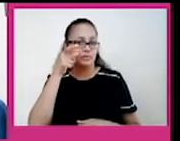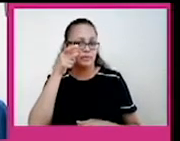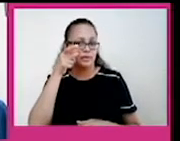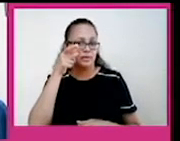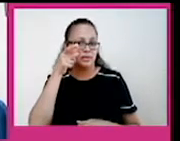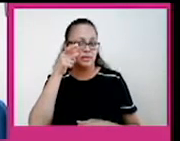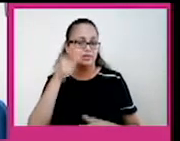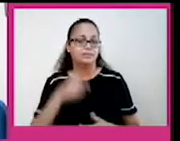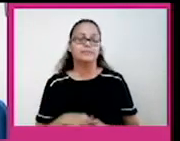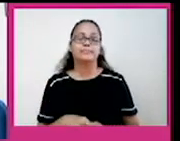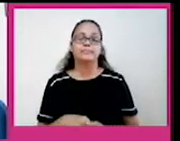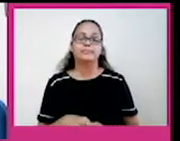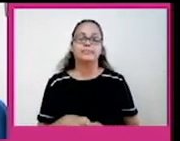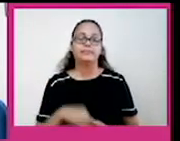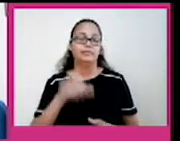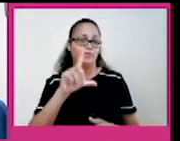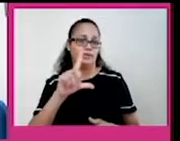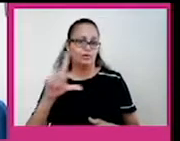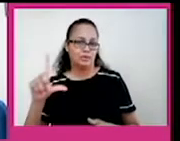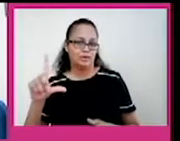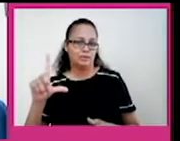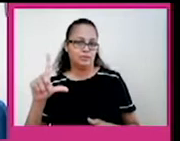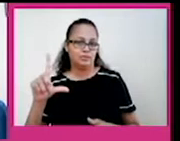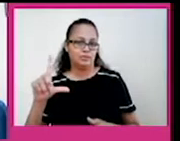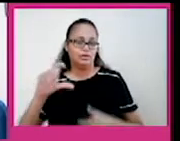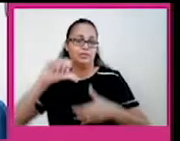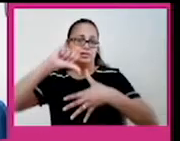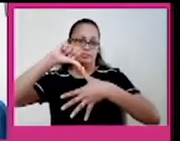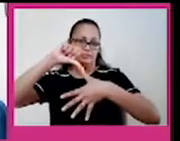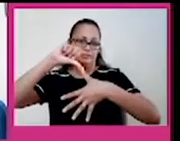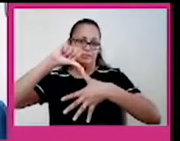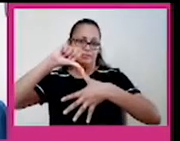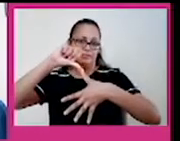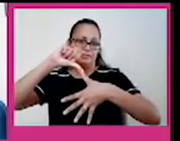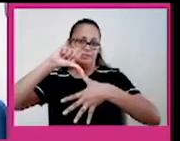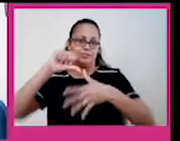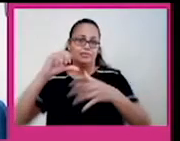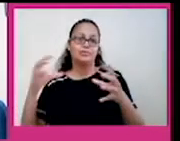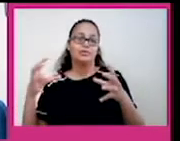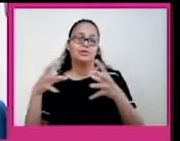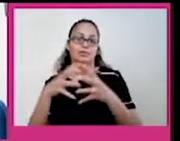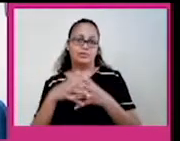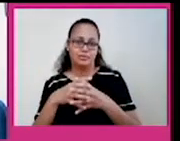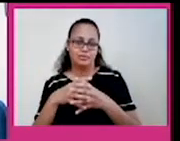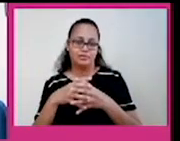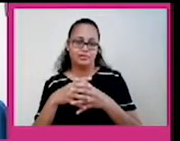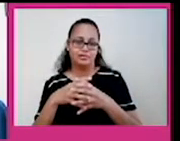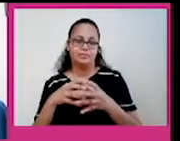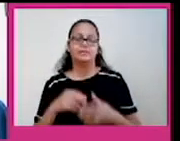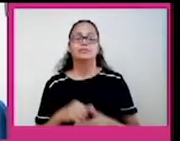leste da América do Sul, ela se encaixa no continente africano.